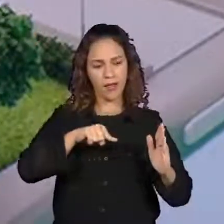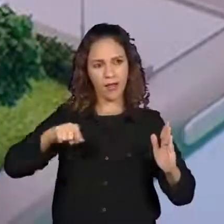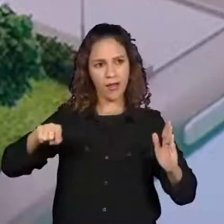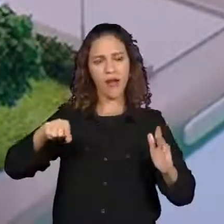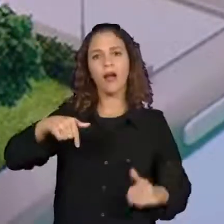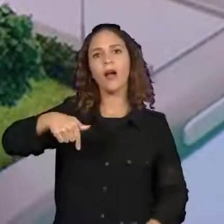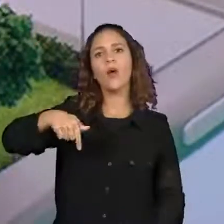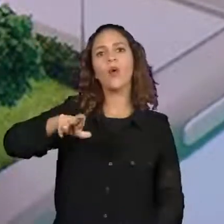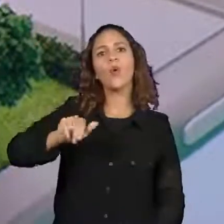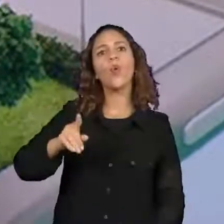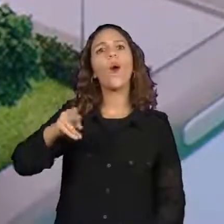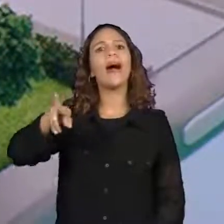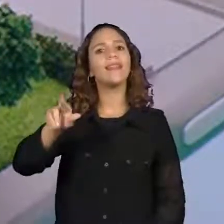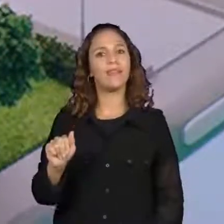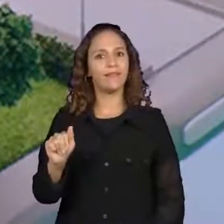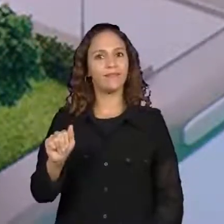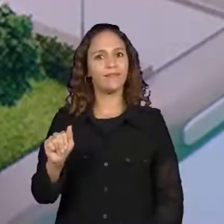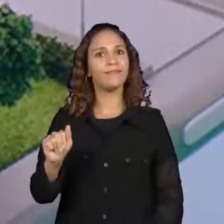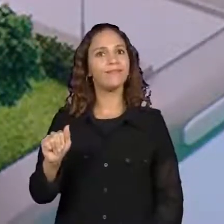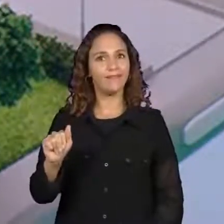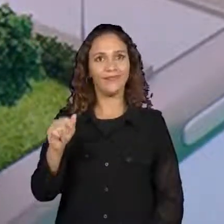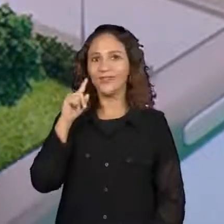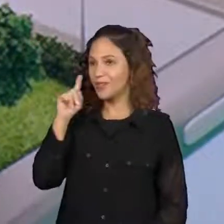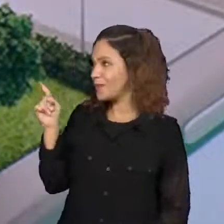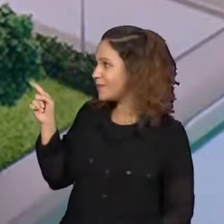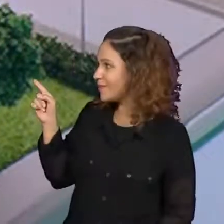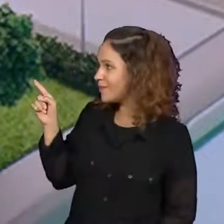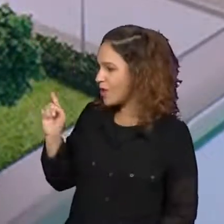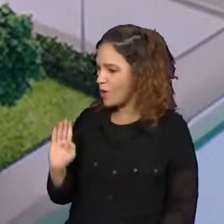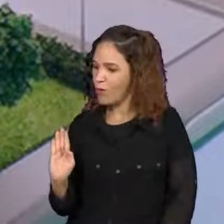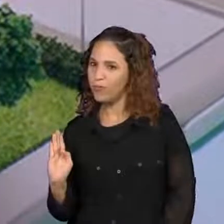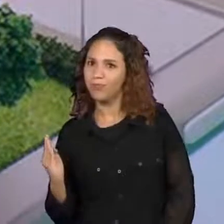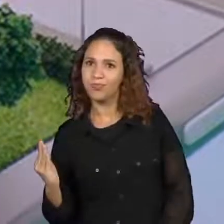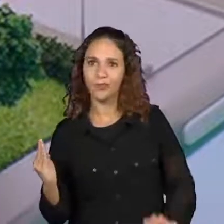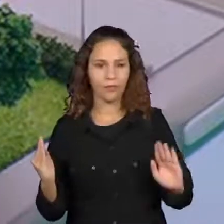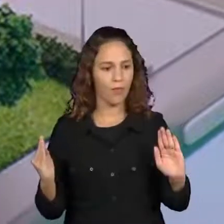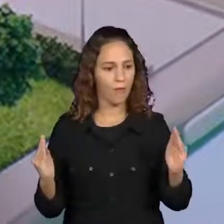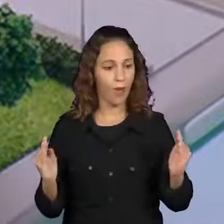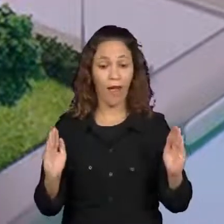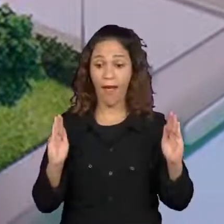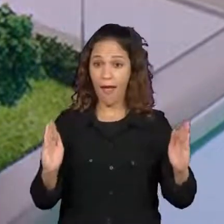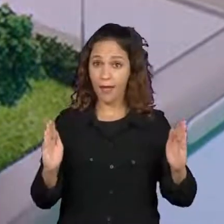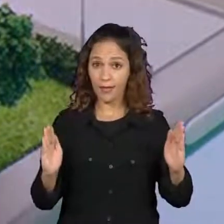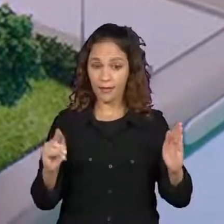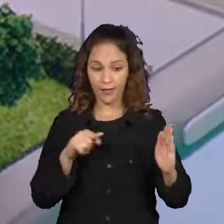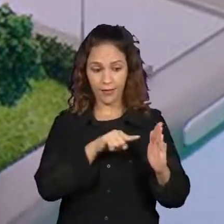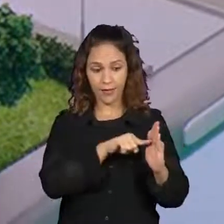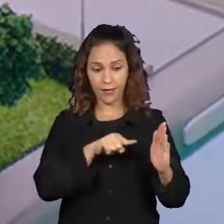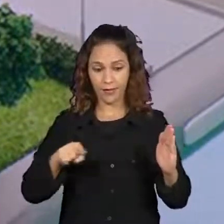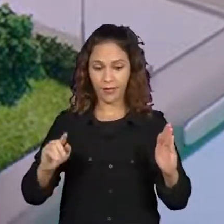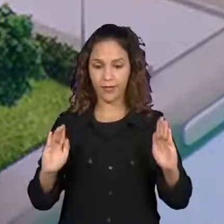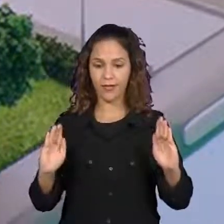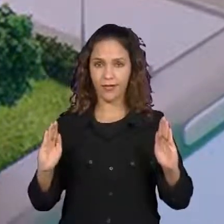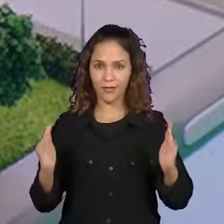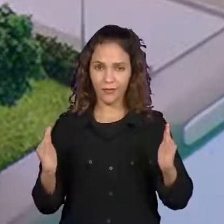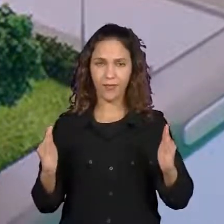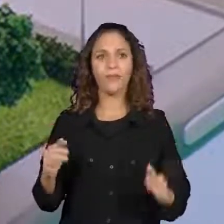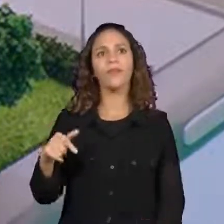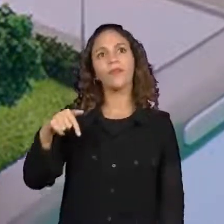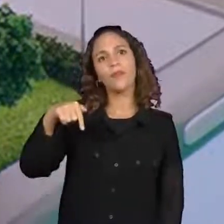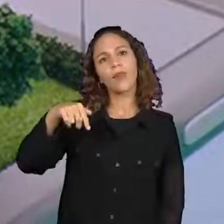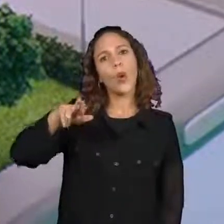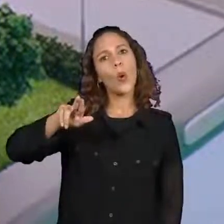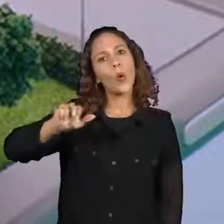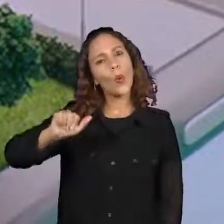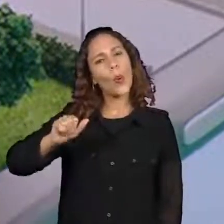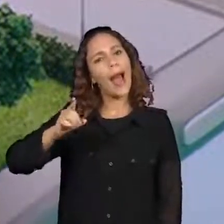até essa outra esquina, é outra quadra. Então, nós podemos ver que aqui, não sei se é uma casa, se é